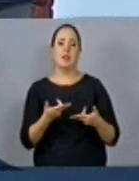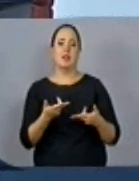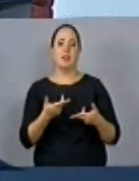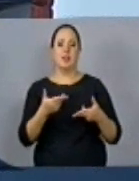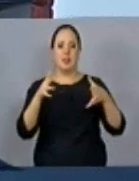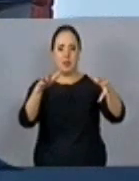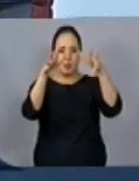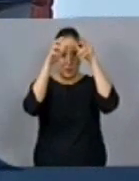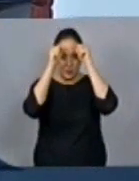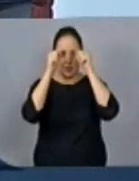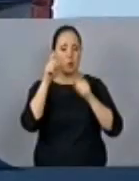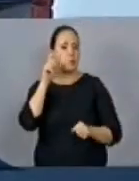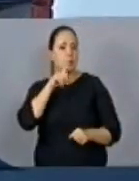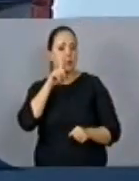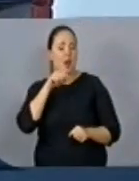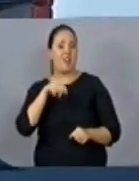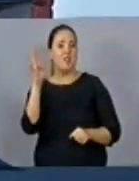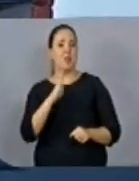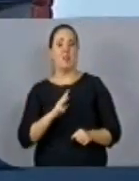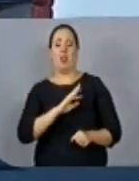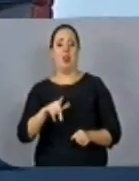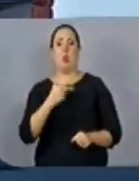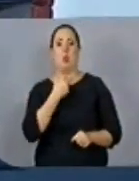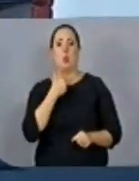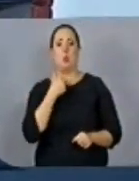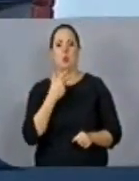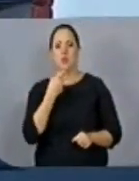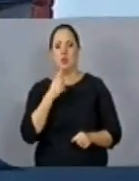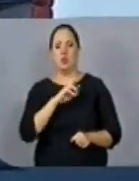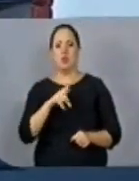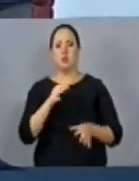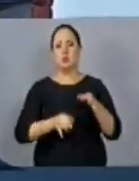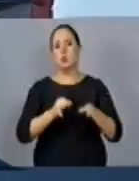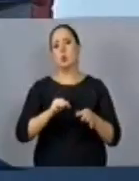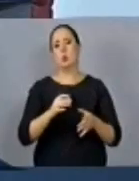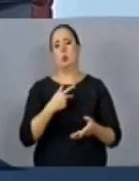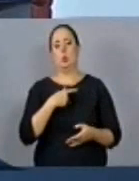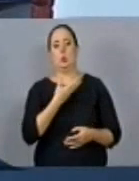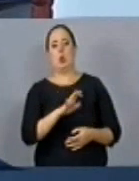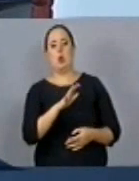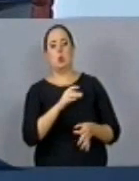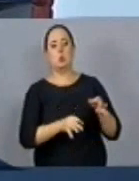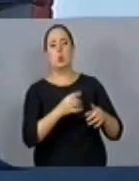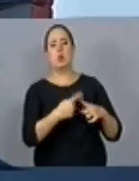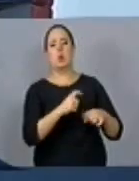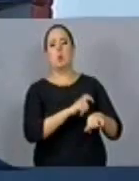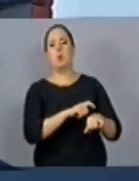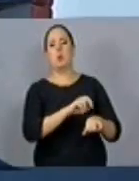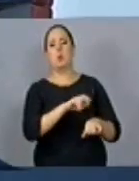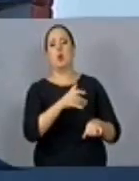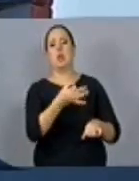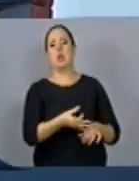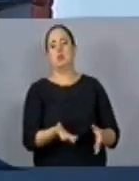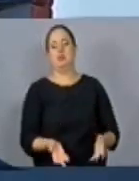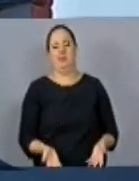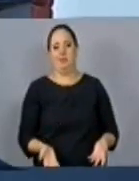Suprema Corte Brasileira não pode pronunciar o não líquido, não julgo porque não tenho conhecimento ou não julgo porque o momento é oportuno. Isso, por